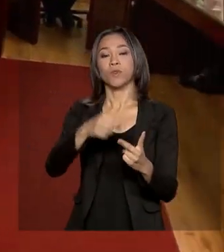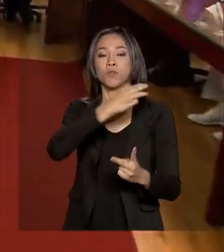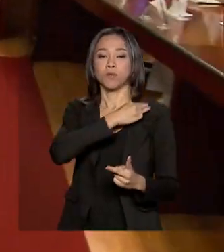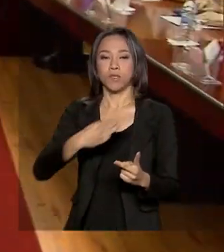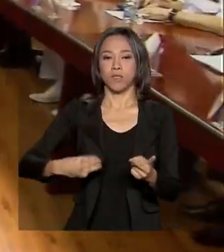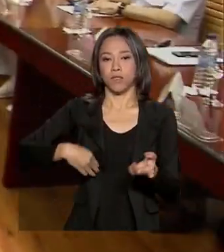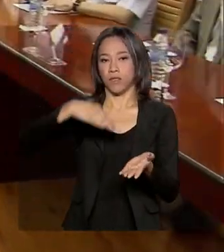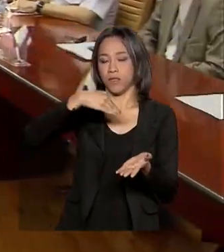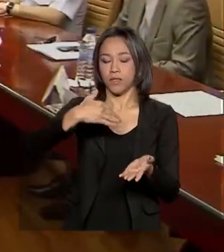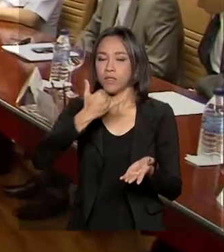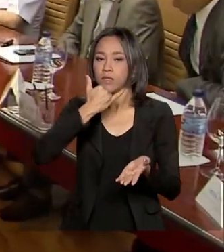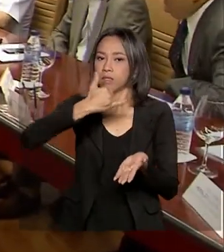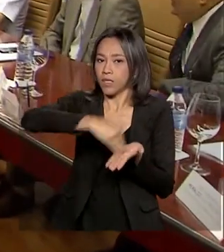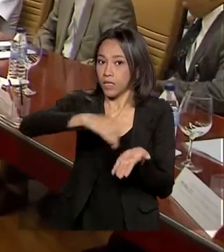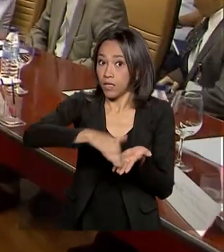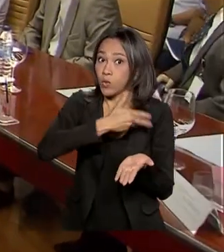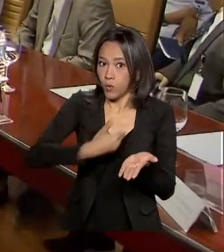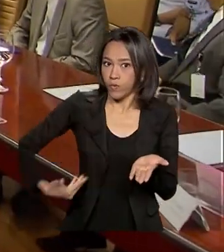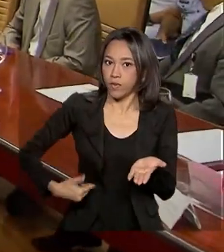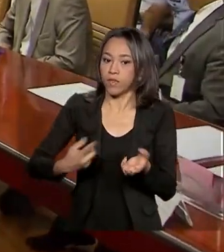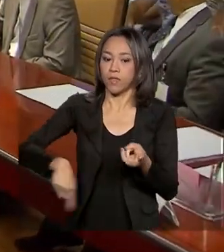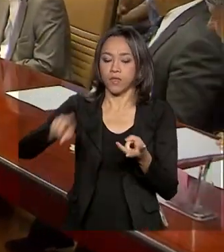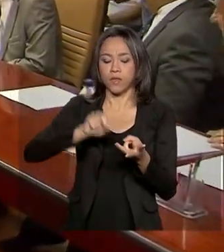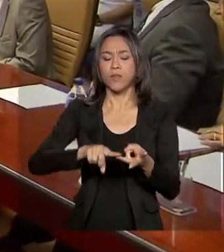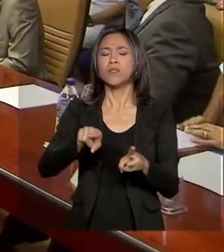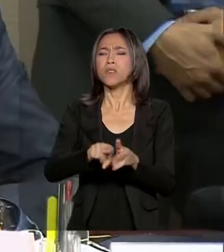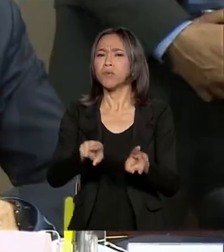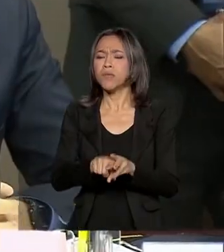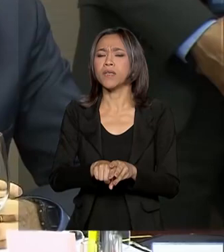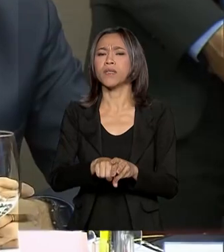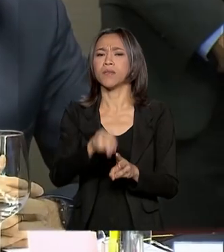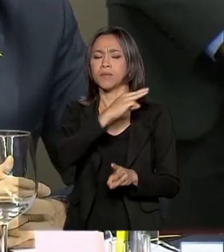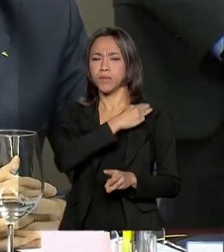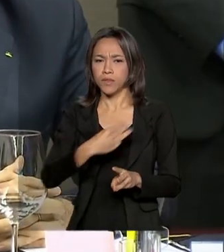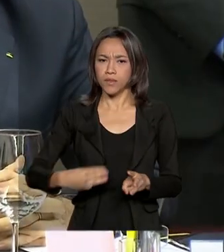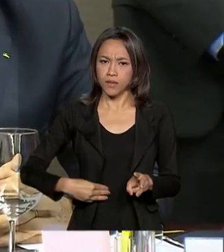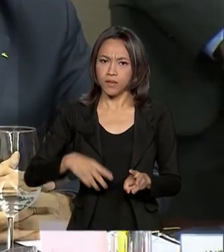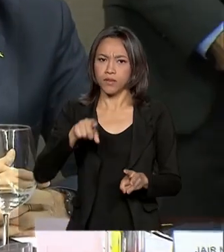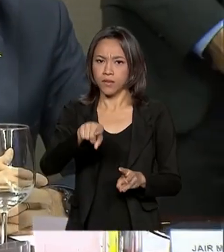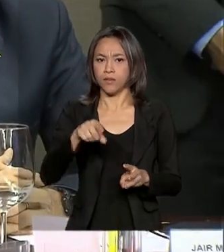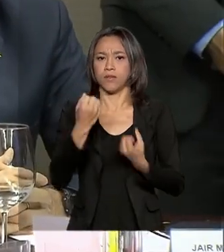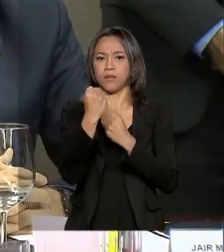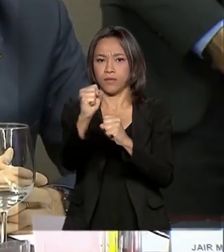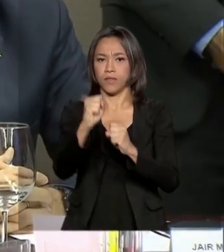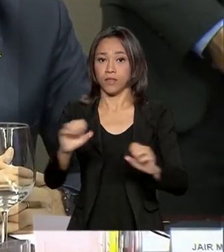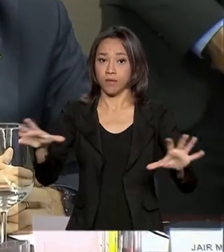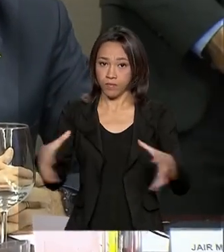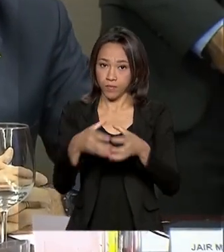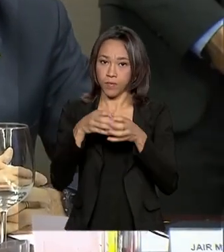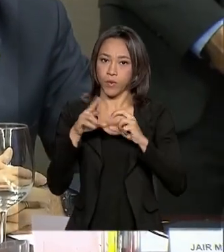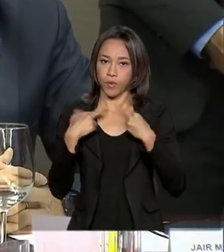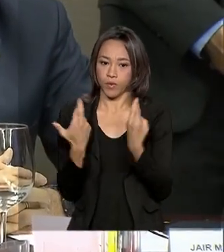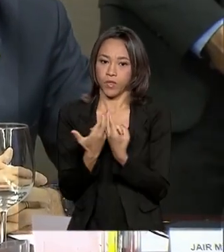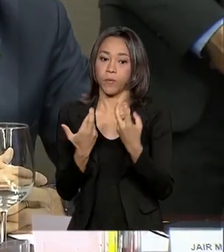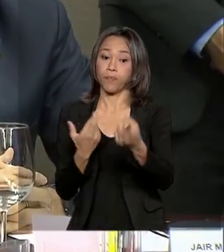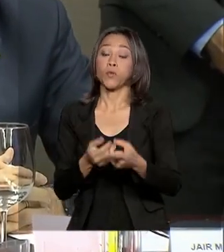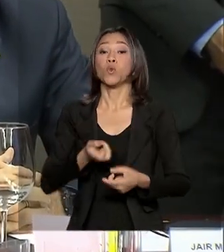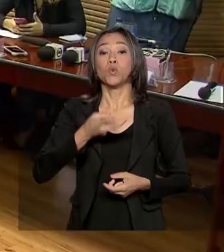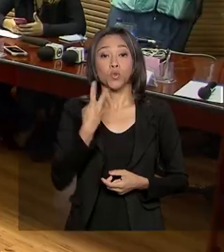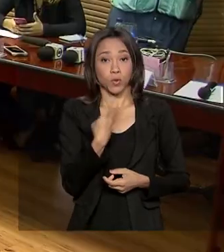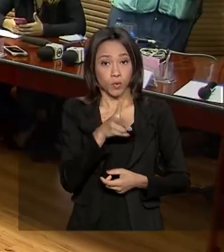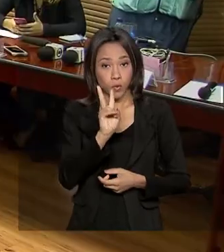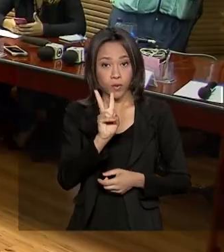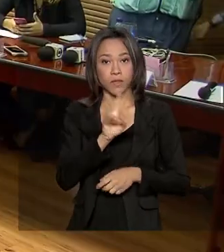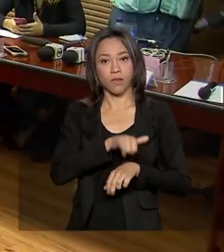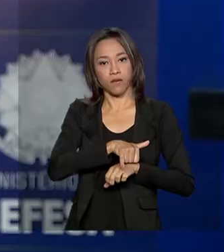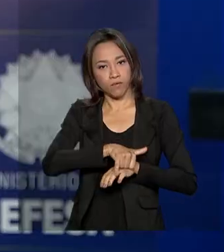Governo, Luiz Eduardo Ramos e também o ministro da Defesa, Fernando Azevedo. Os dois aviões que vão trazer esses brasileiros, eles